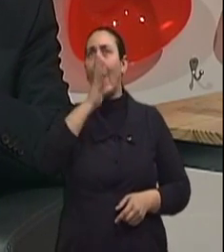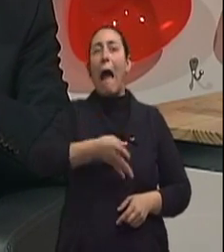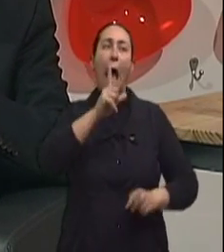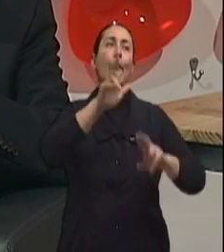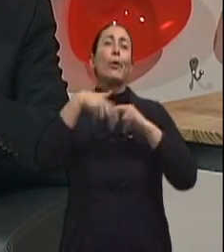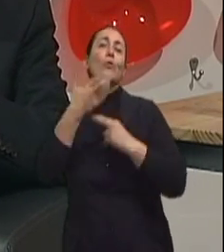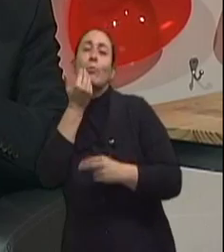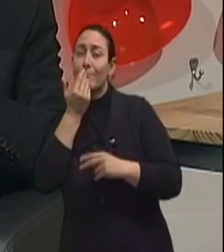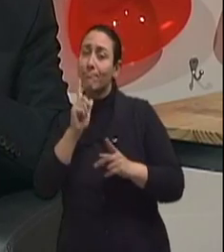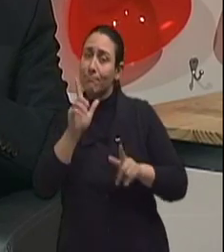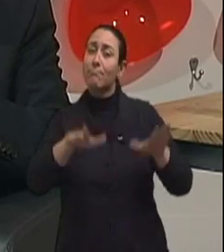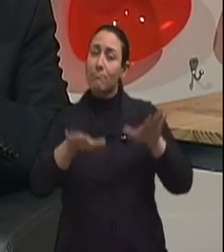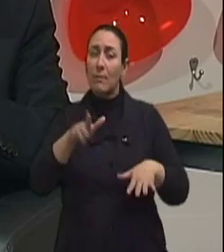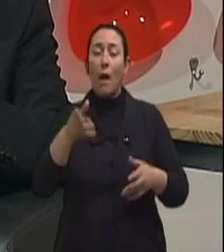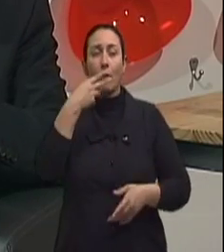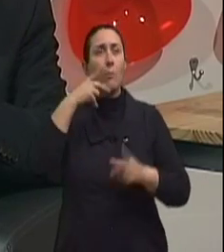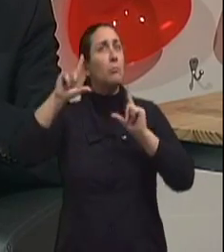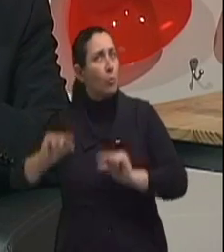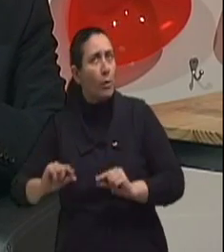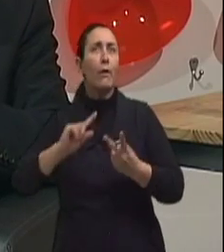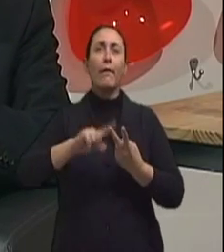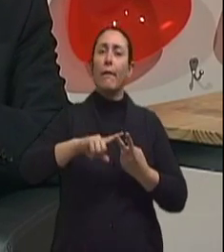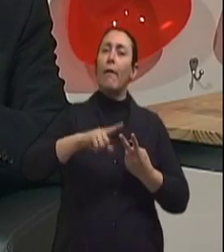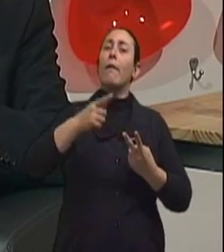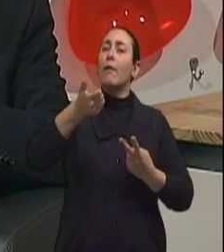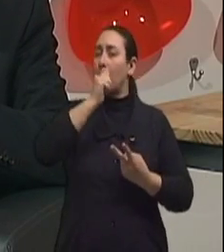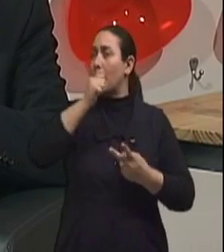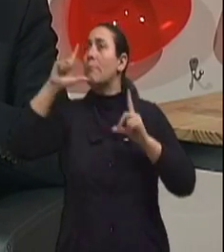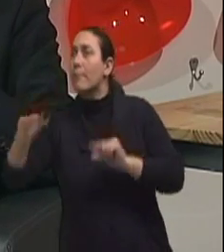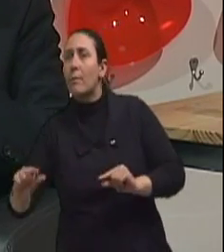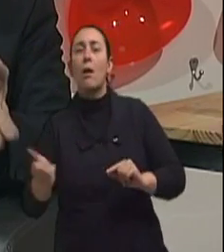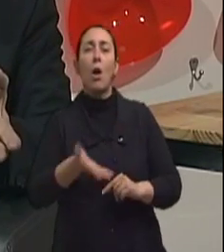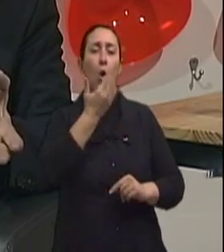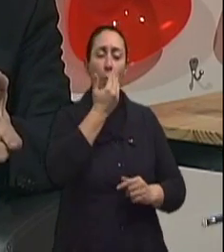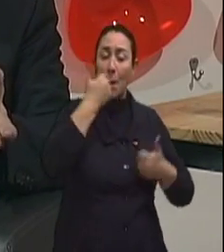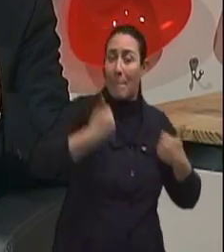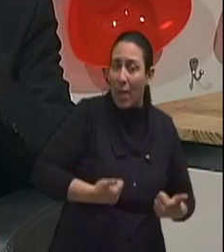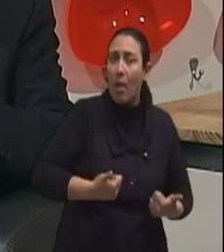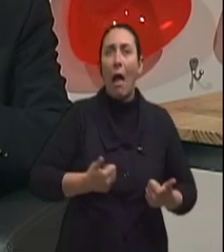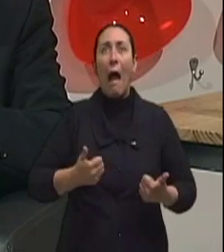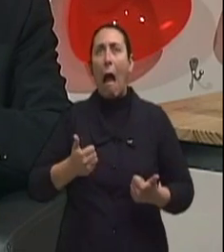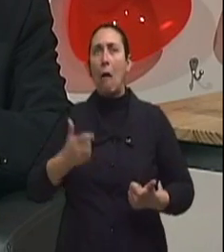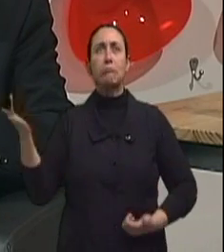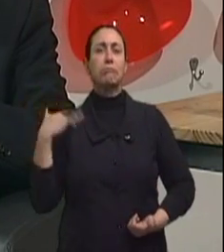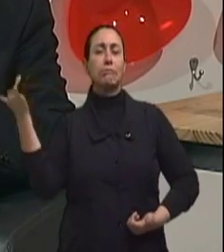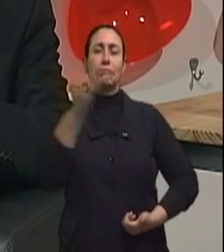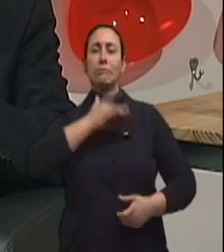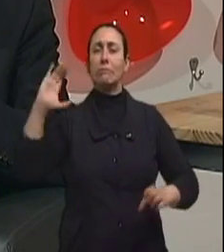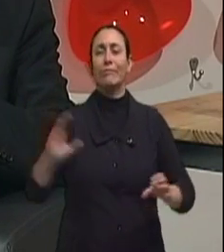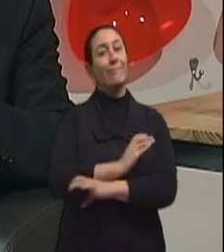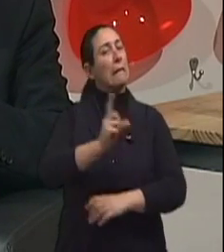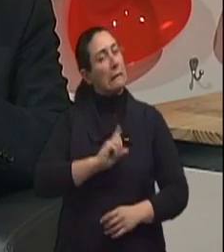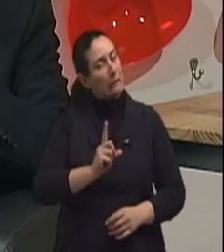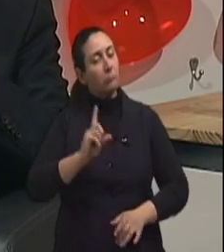Exercício diminui um pouco, não fumar diminui um pouco, se alimentar melhor diminui um pouco. Não, é uma garantia, mas diminui o risco. Claro. Existe